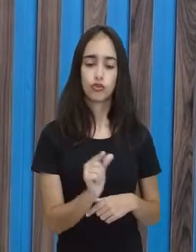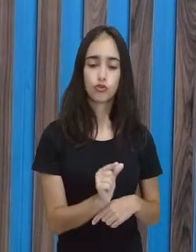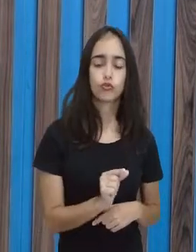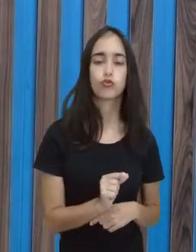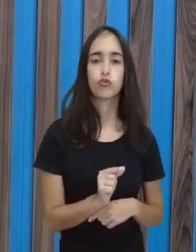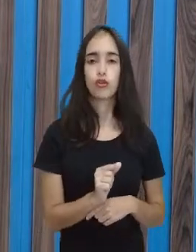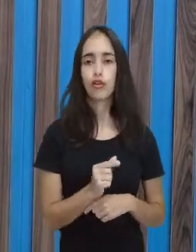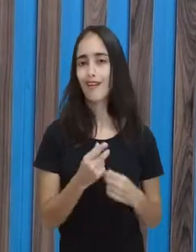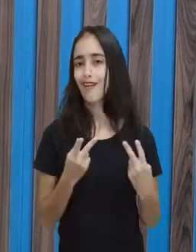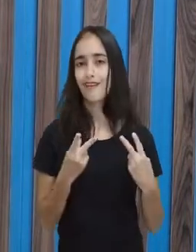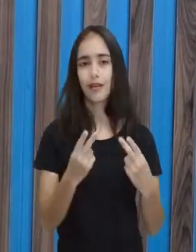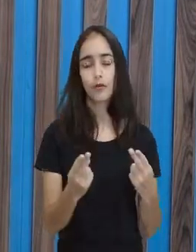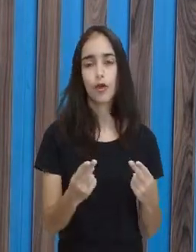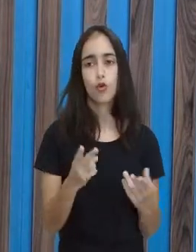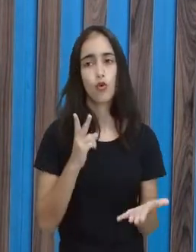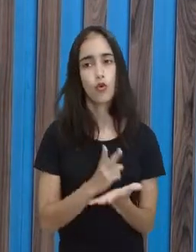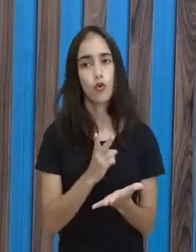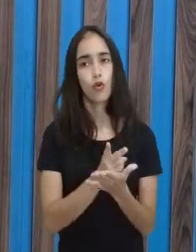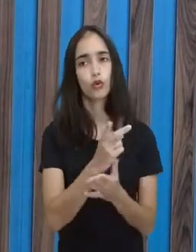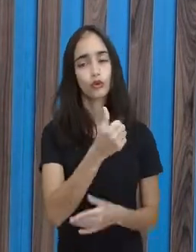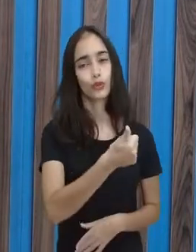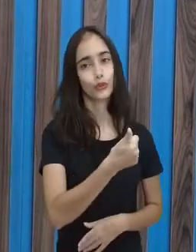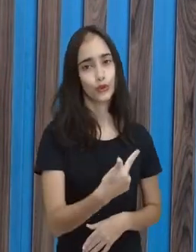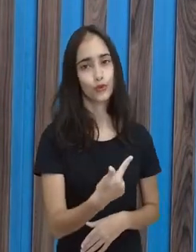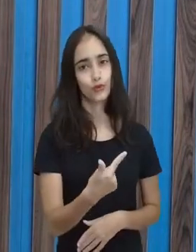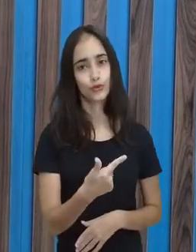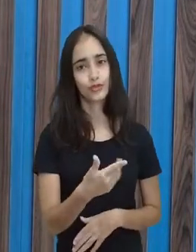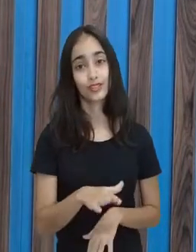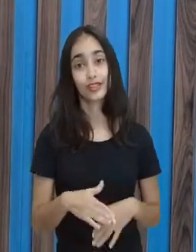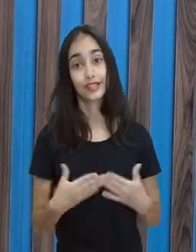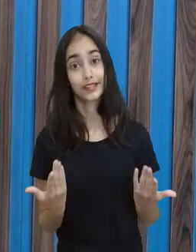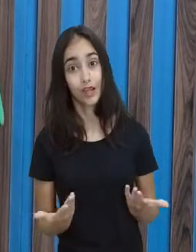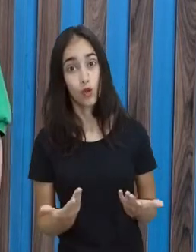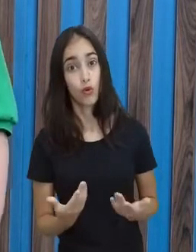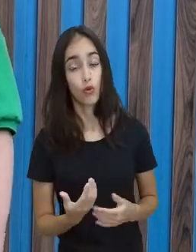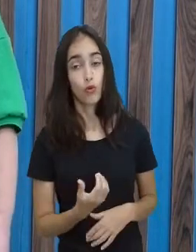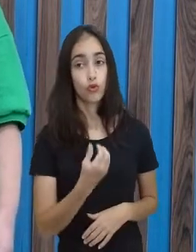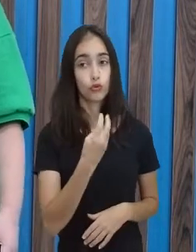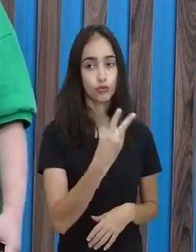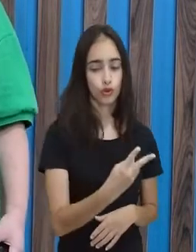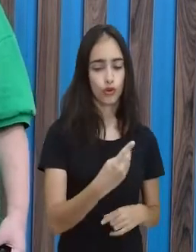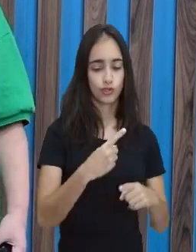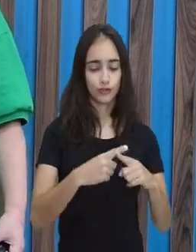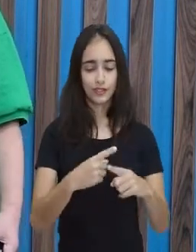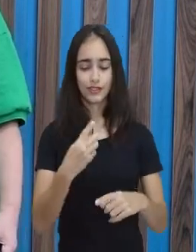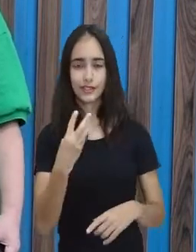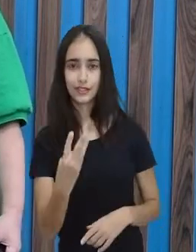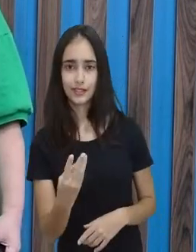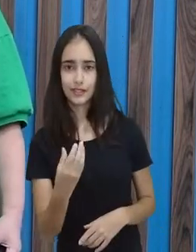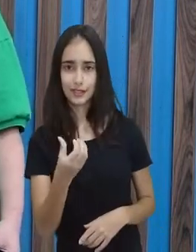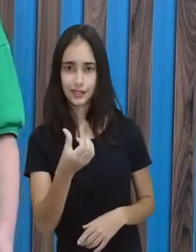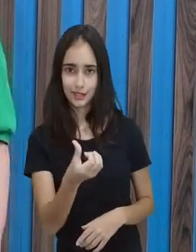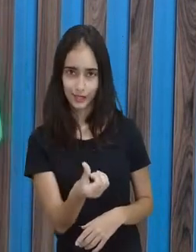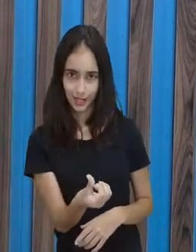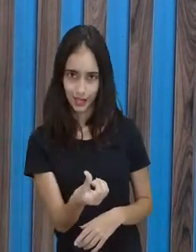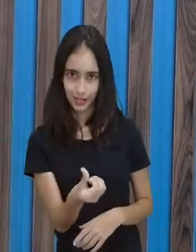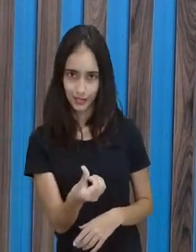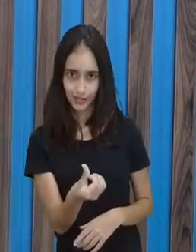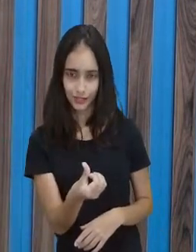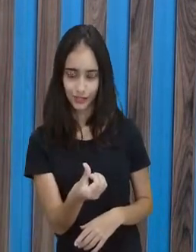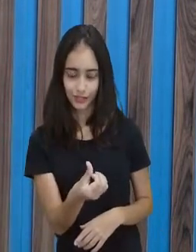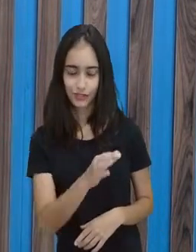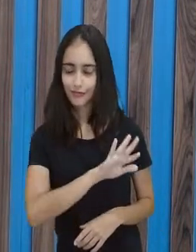Aqui vai continuar doze, ou seja, dois vezes seis, doze. A mesma coisa se eu tiver três